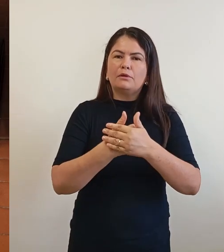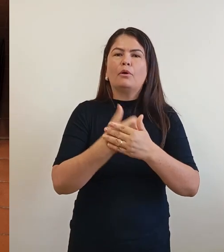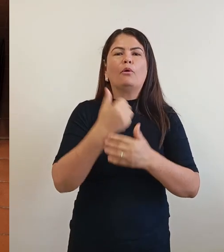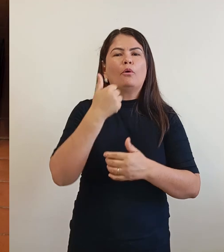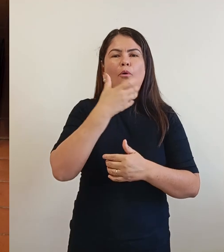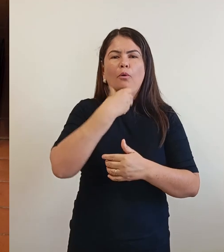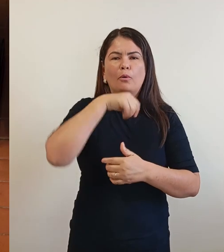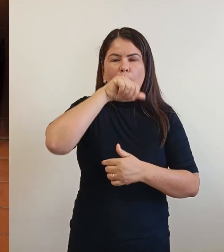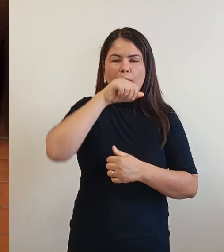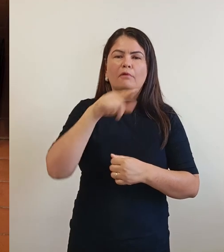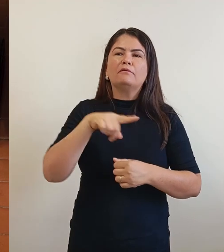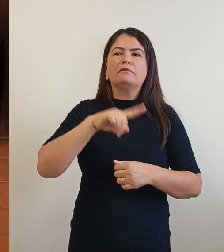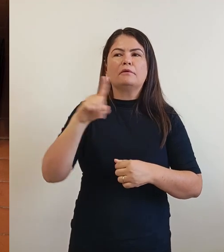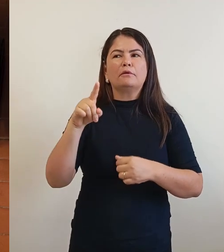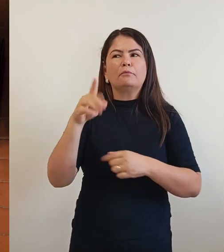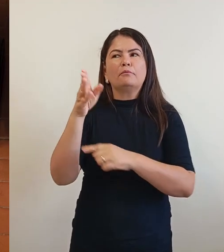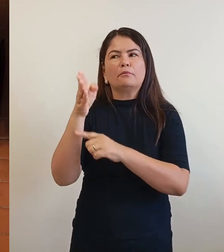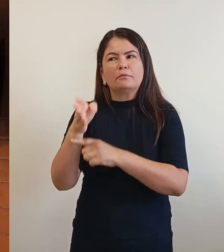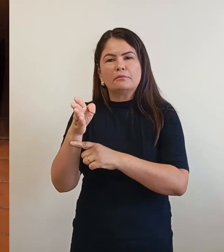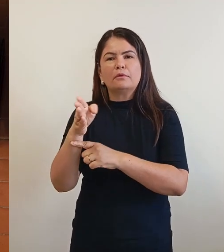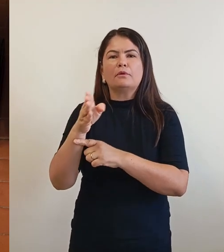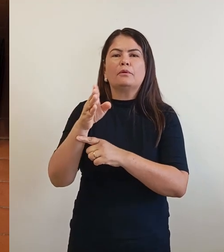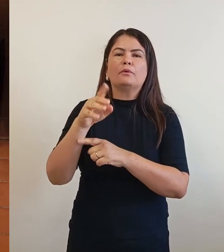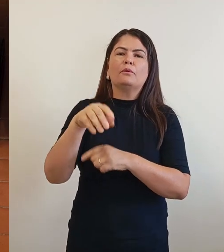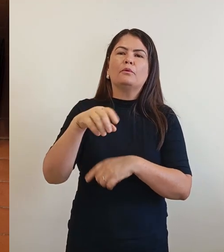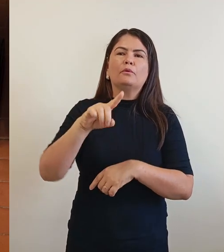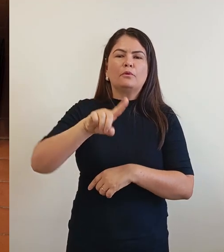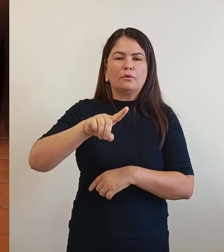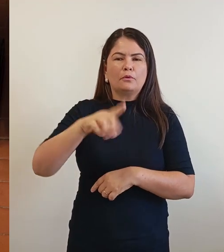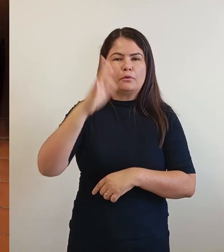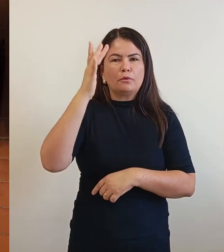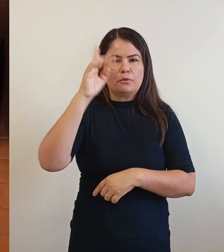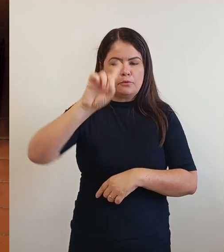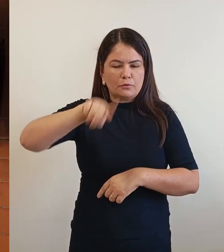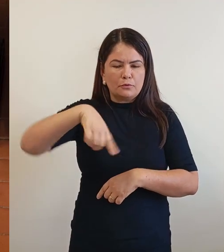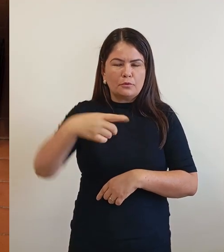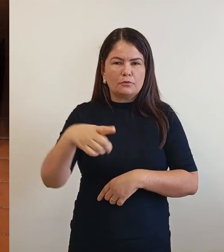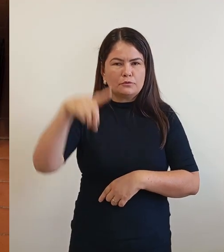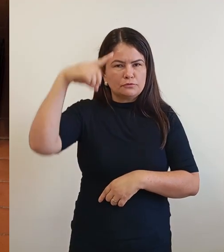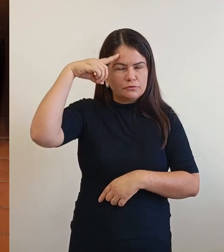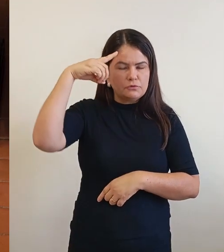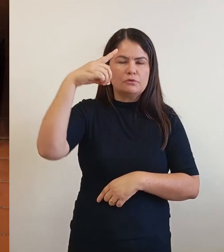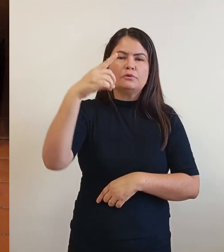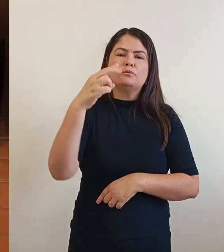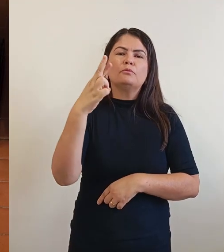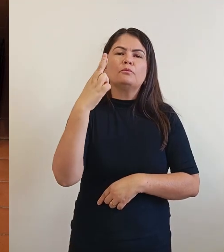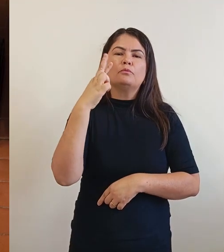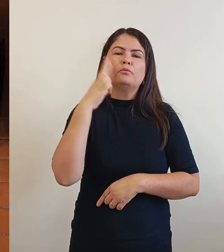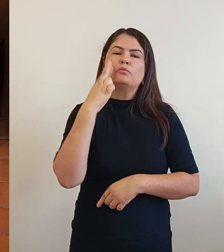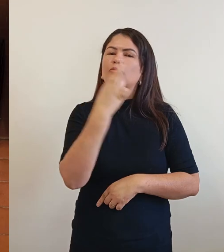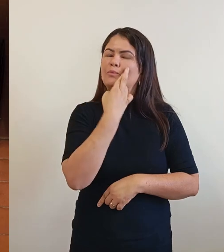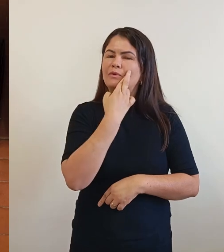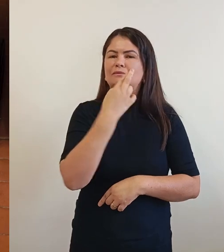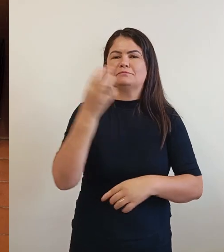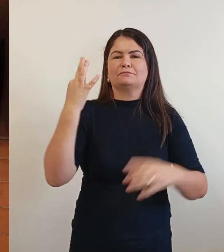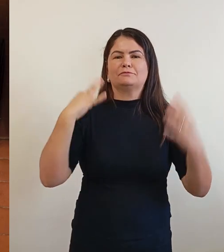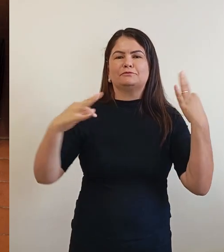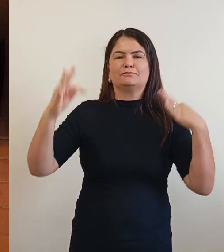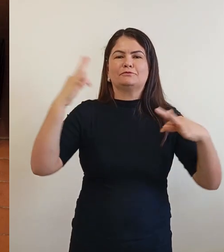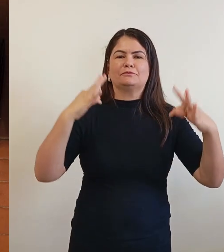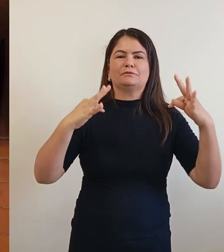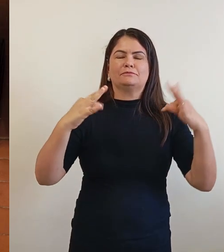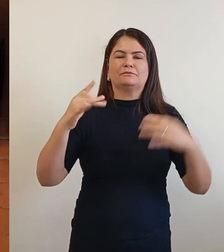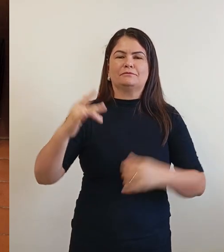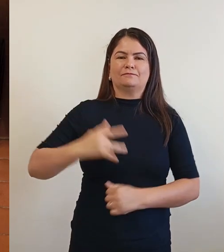da saúde. E nós vamos estar trabalhando aí e fazendo, da medida do possível, melhor para o